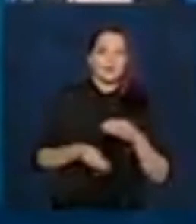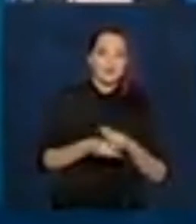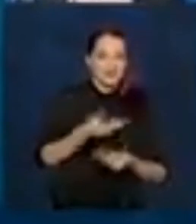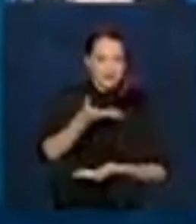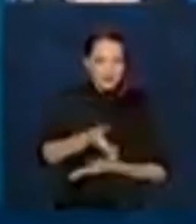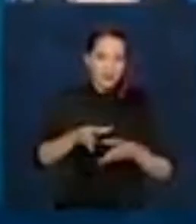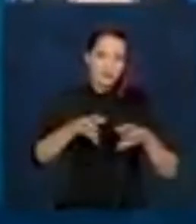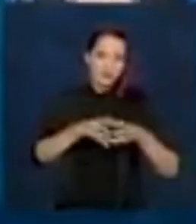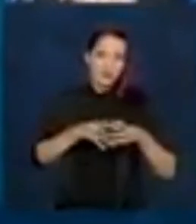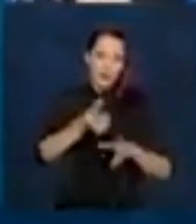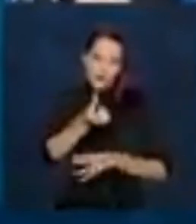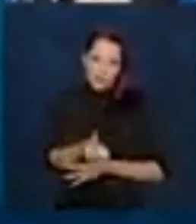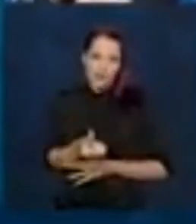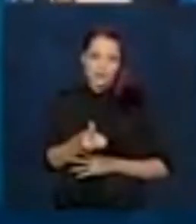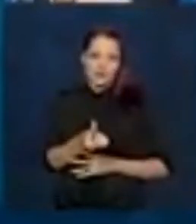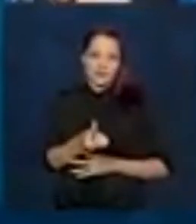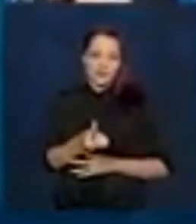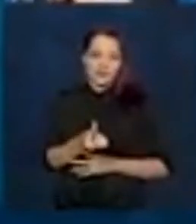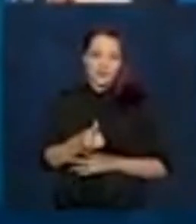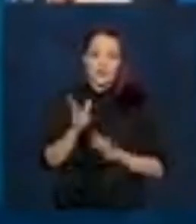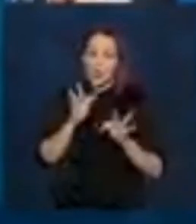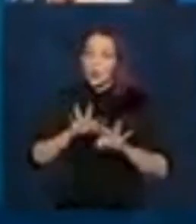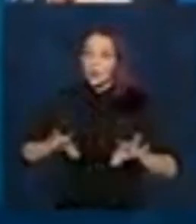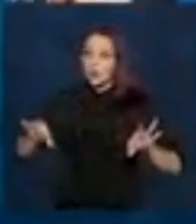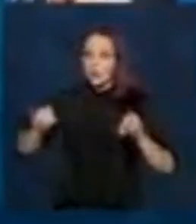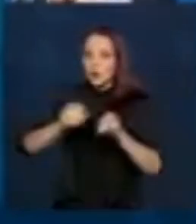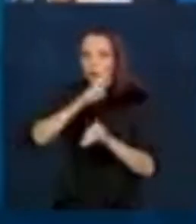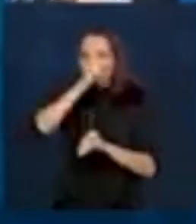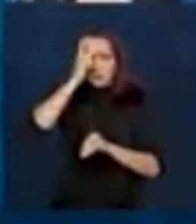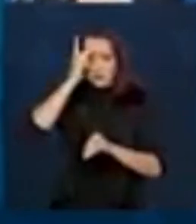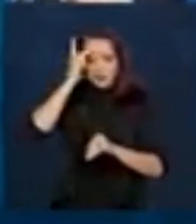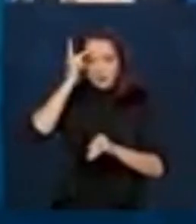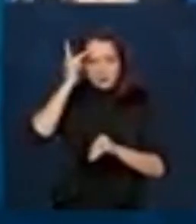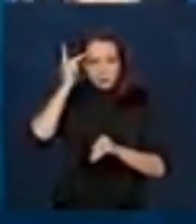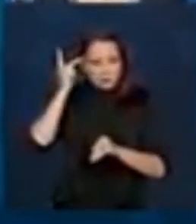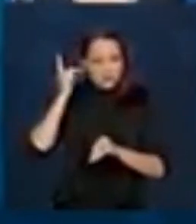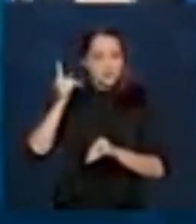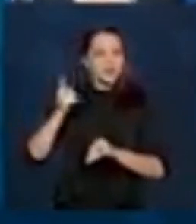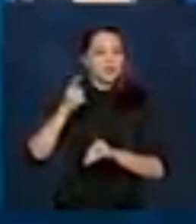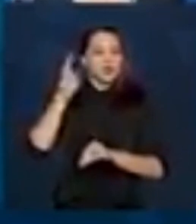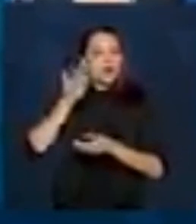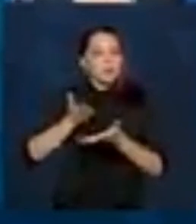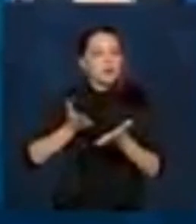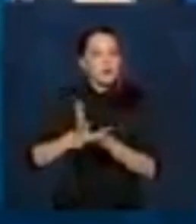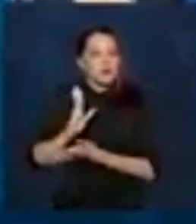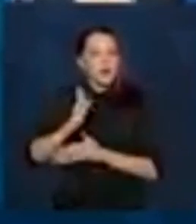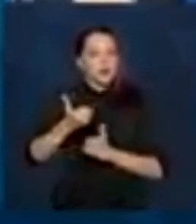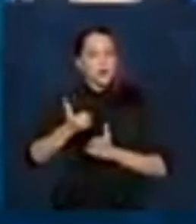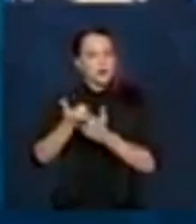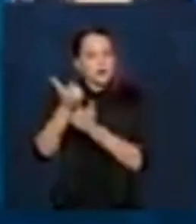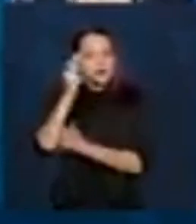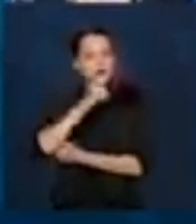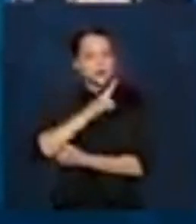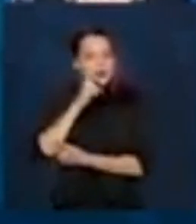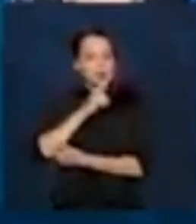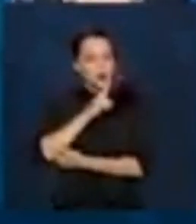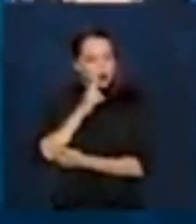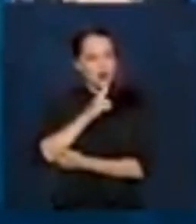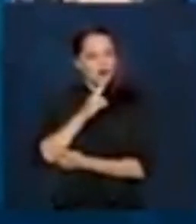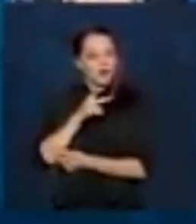ciclo. Então, todas as pessoas que forem aprovadas para o auxílio emergencial